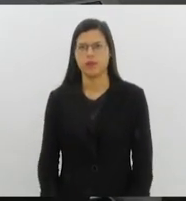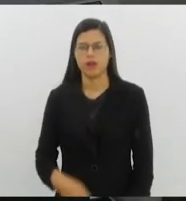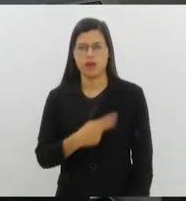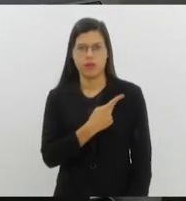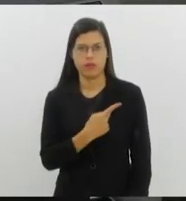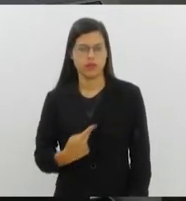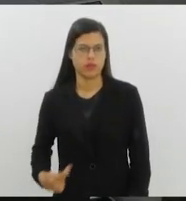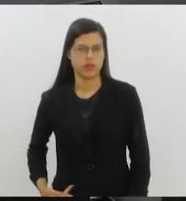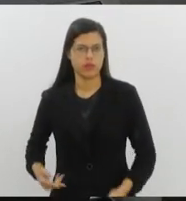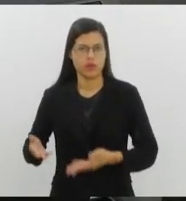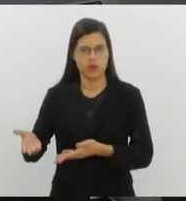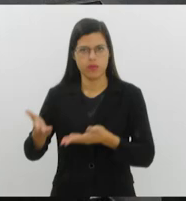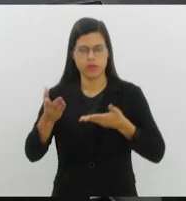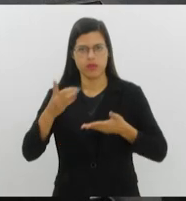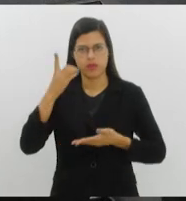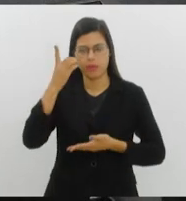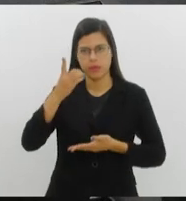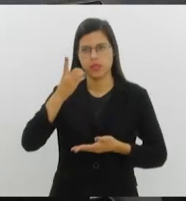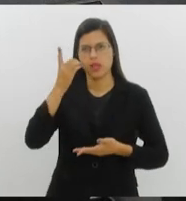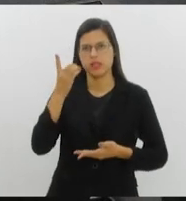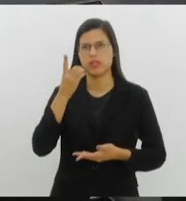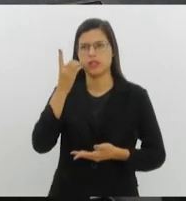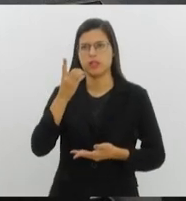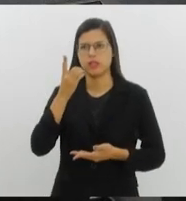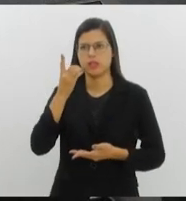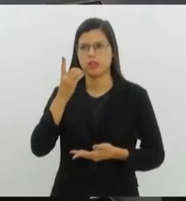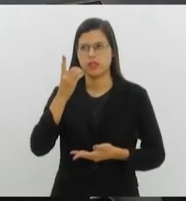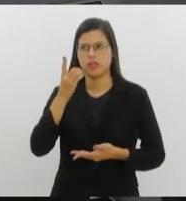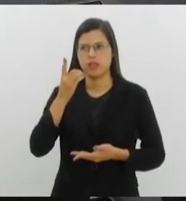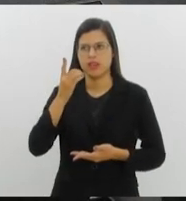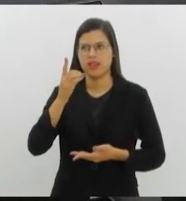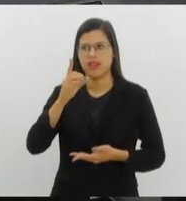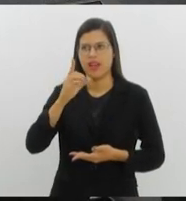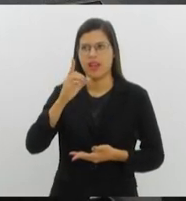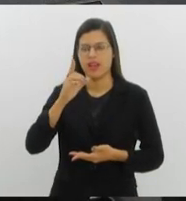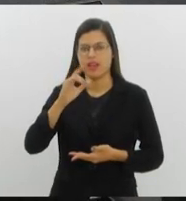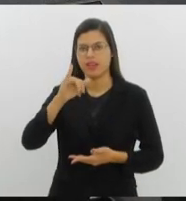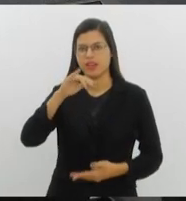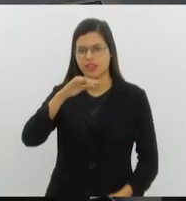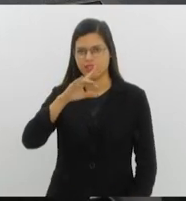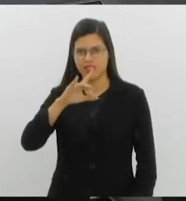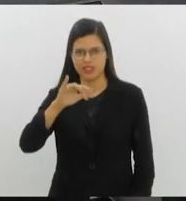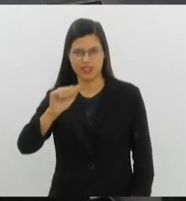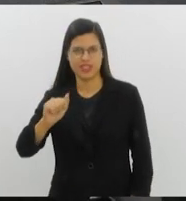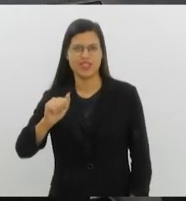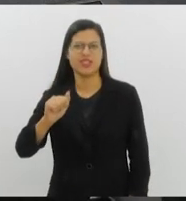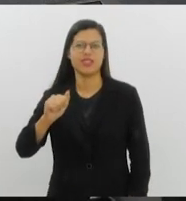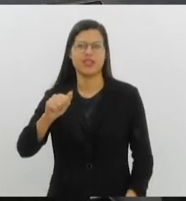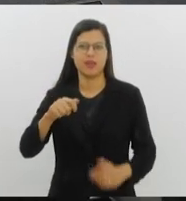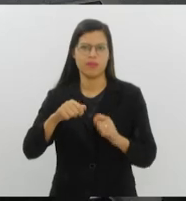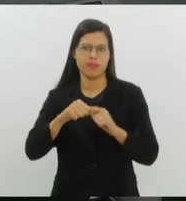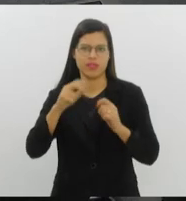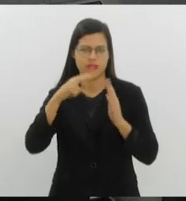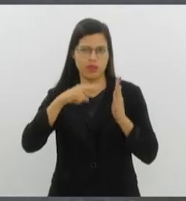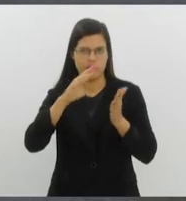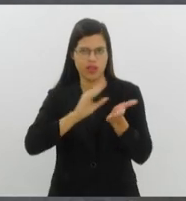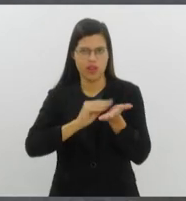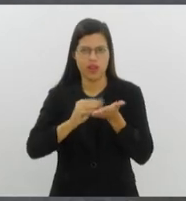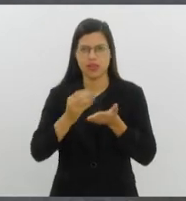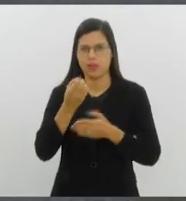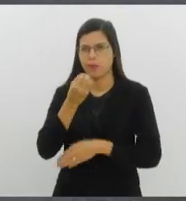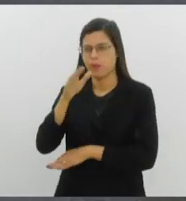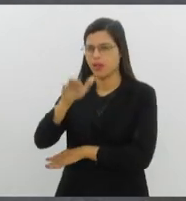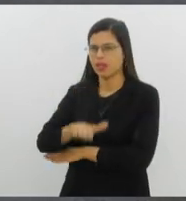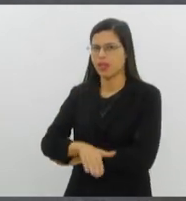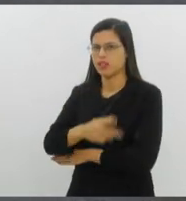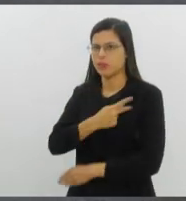convida a nobre deputada Índia Armelal para fazer a leitura da ata da sessão anterior. Boa tarde, presidente.